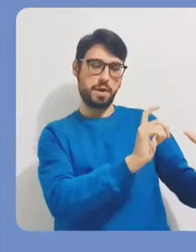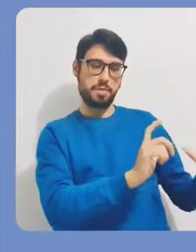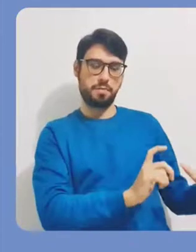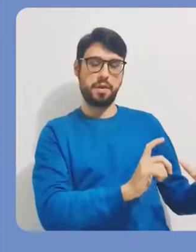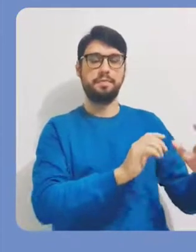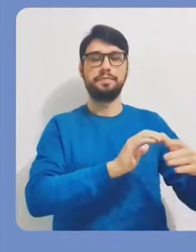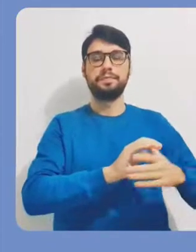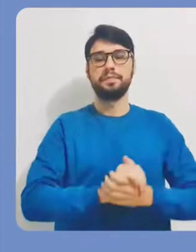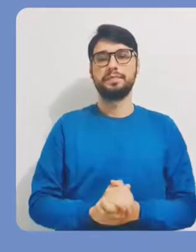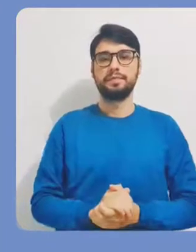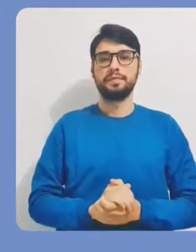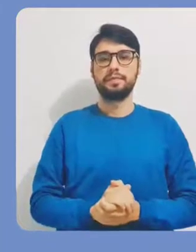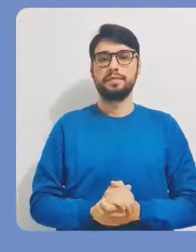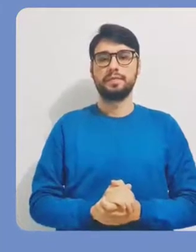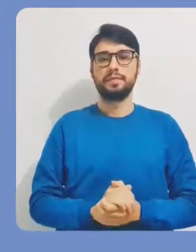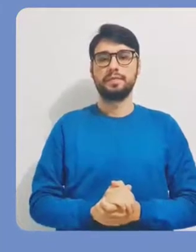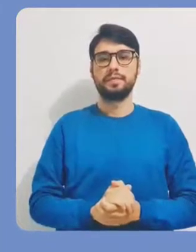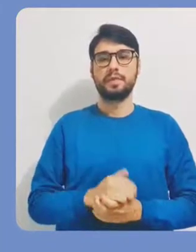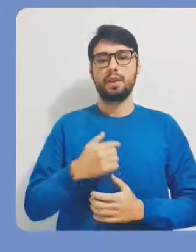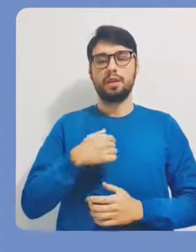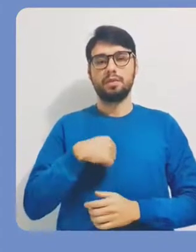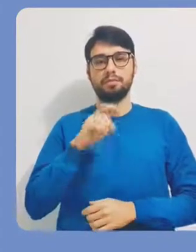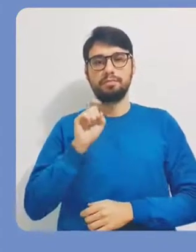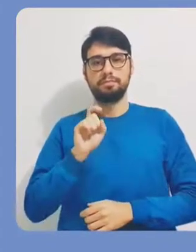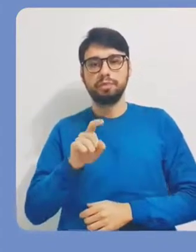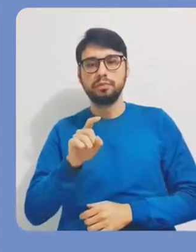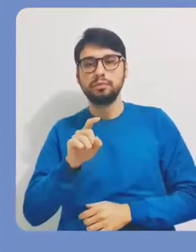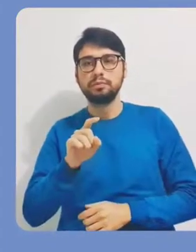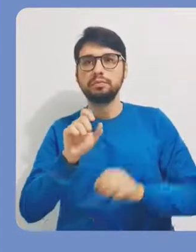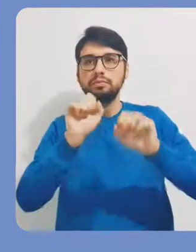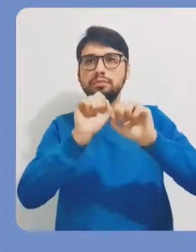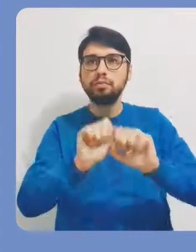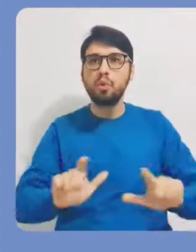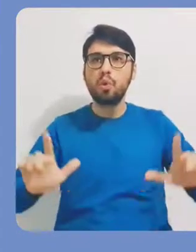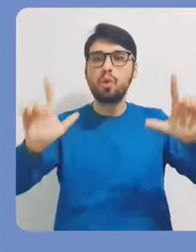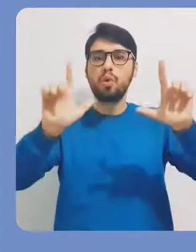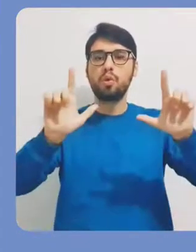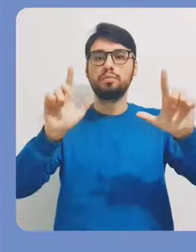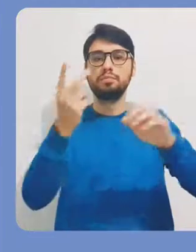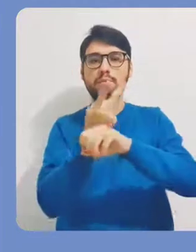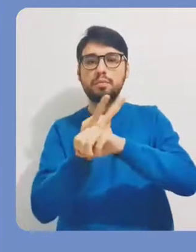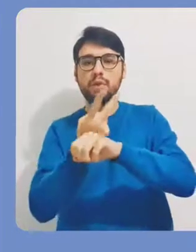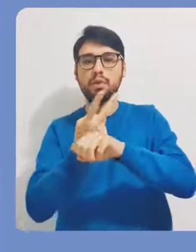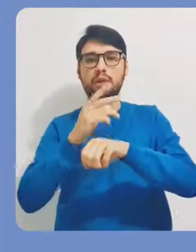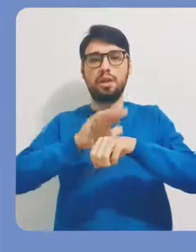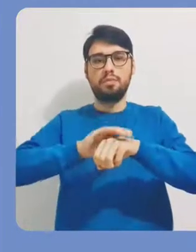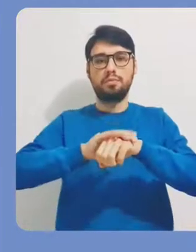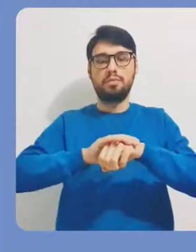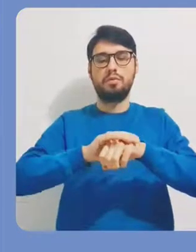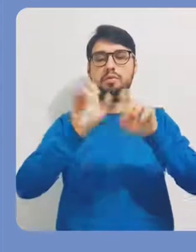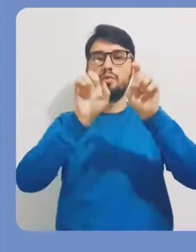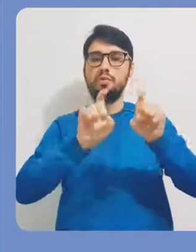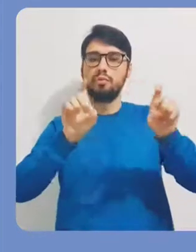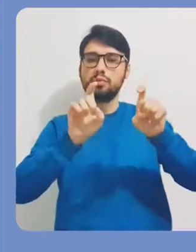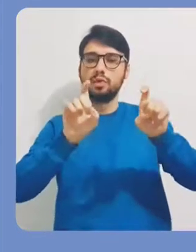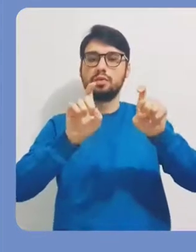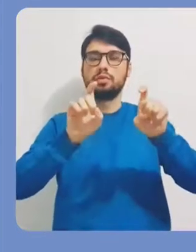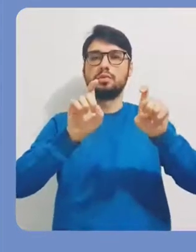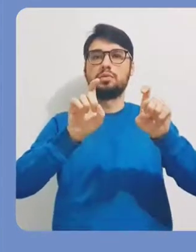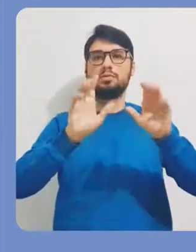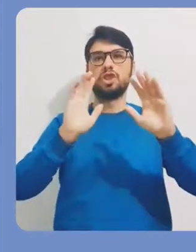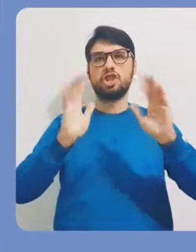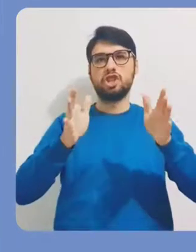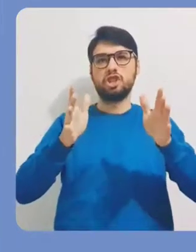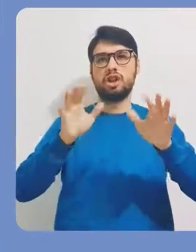até quatro imagens. Então, estas imagens, elas podem ser enviadas a partir do seu banco de imagens ou de um